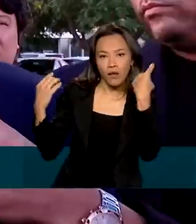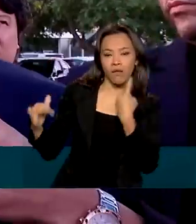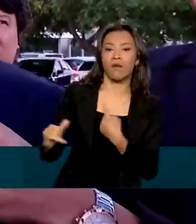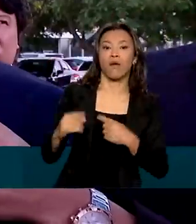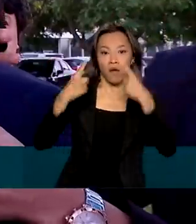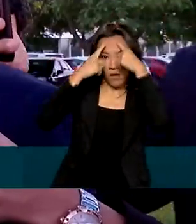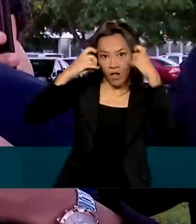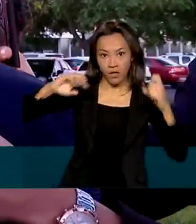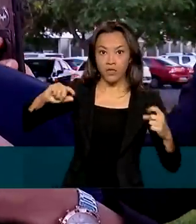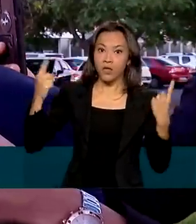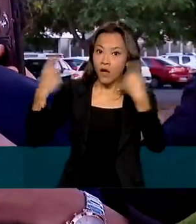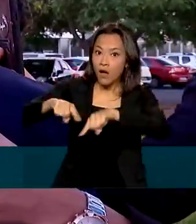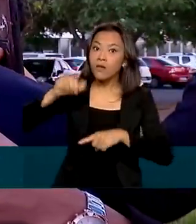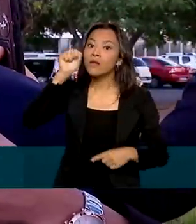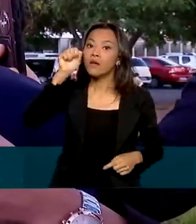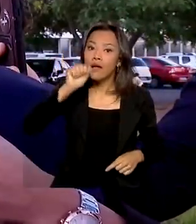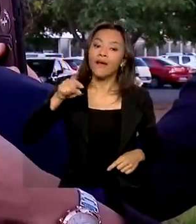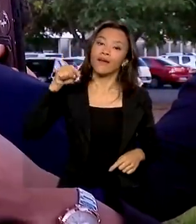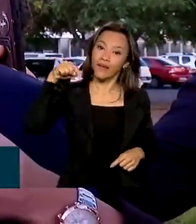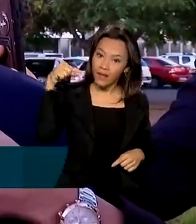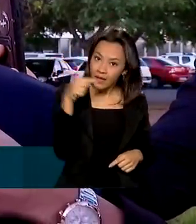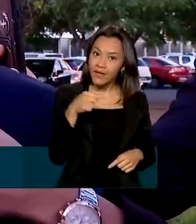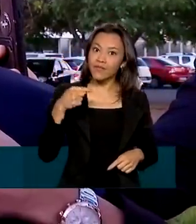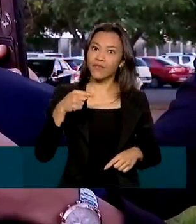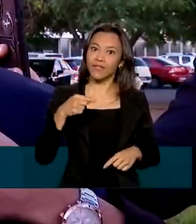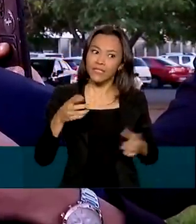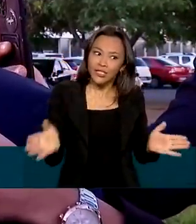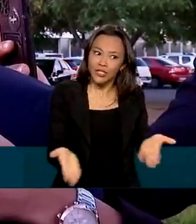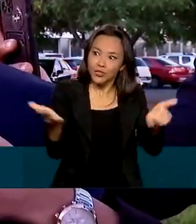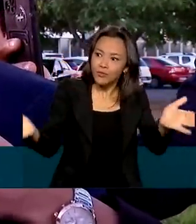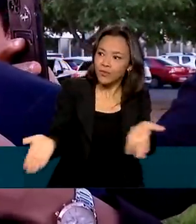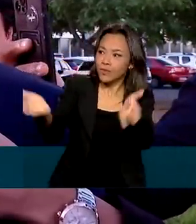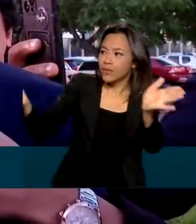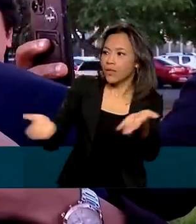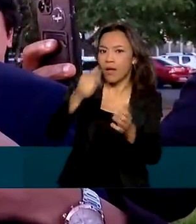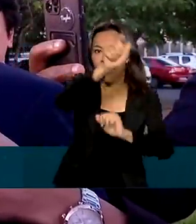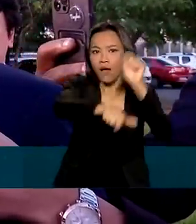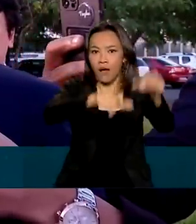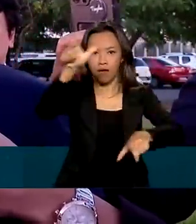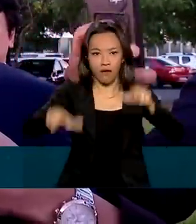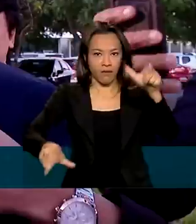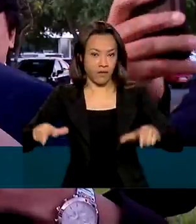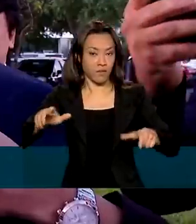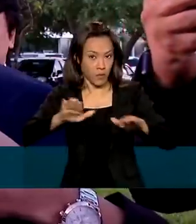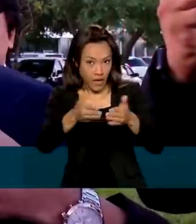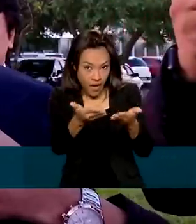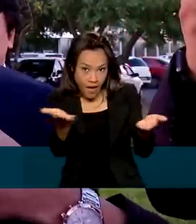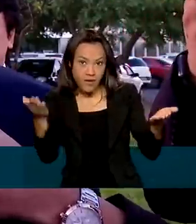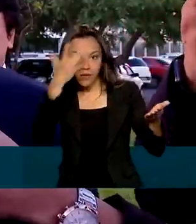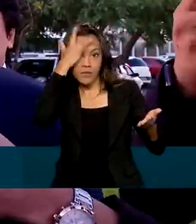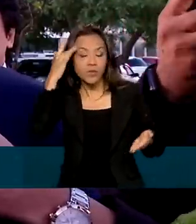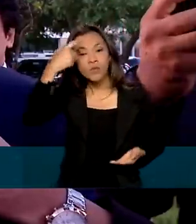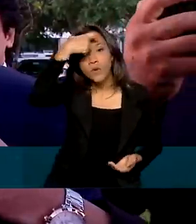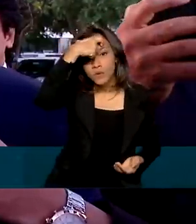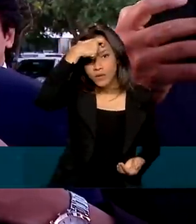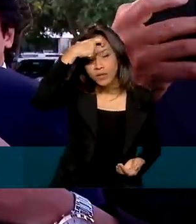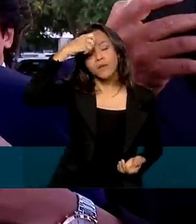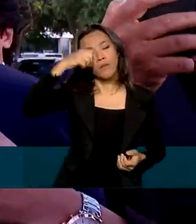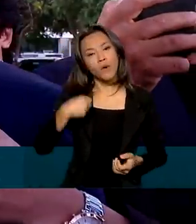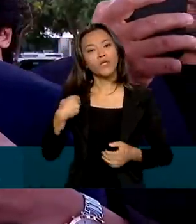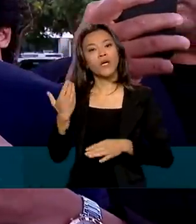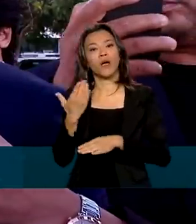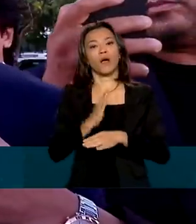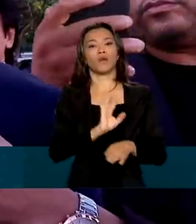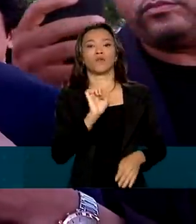elas são estimuladas, portanto, a atuar, a fazer a diferença, porque a partir do momento que elas se conscientizam, elas podem salvar uma